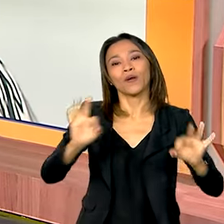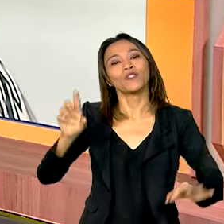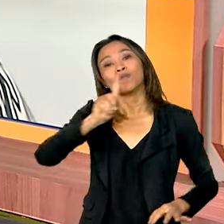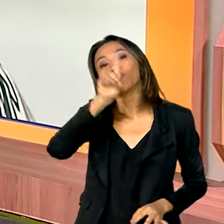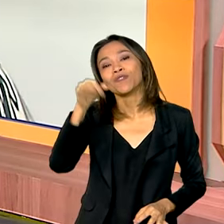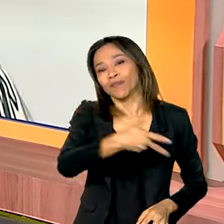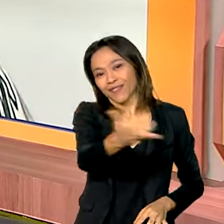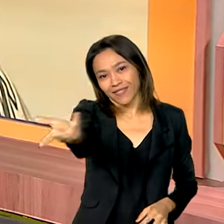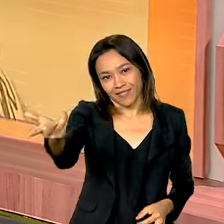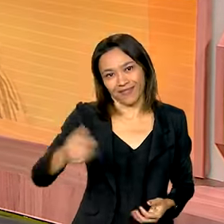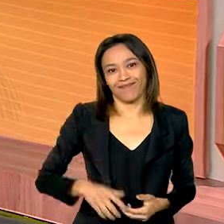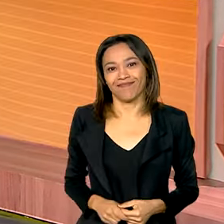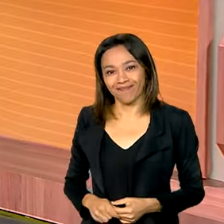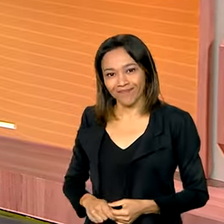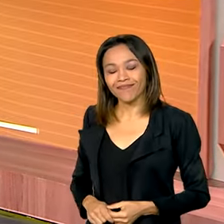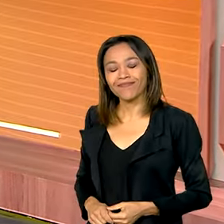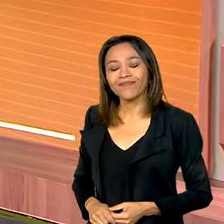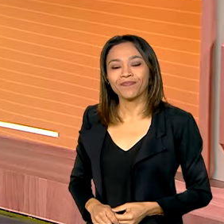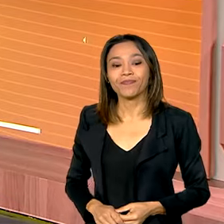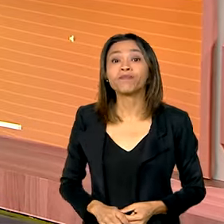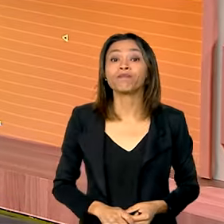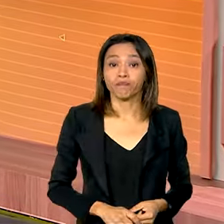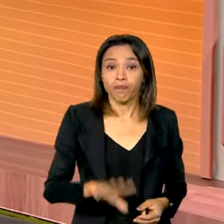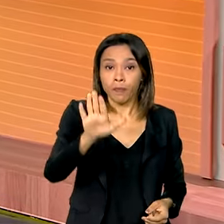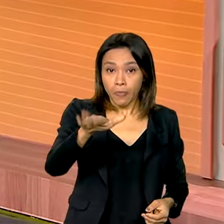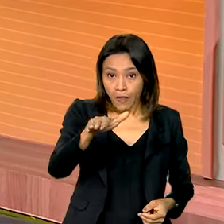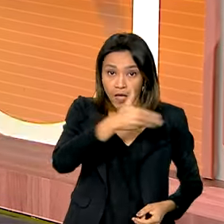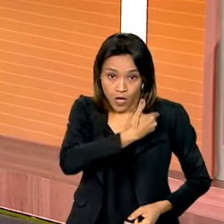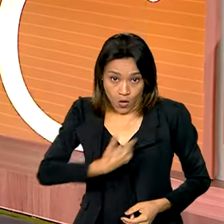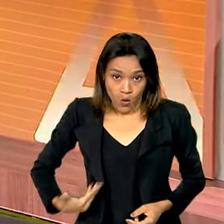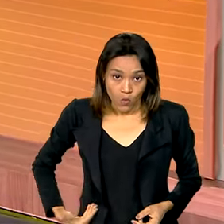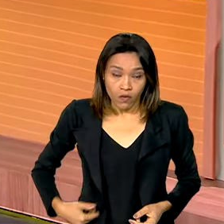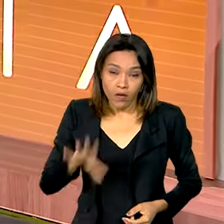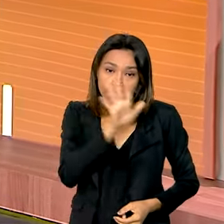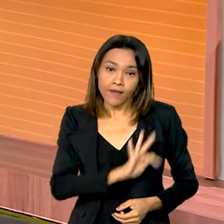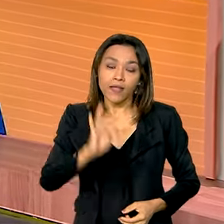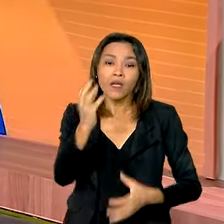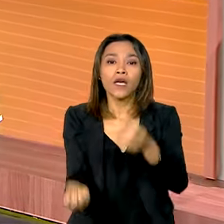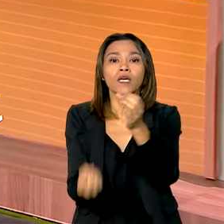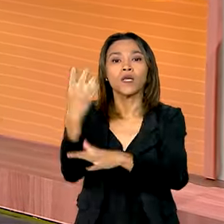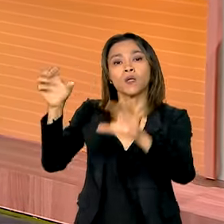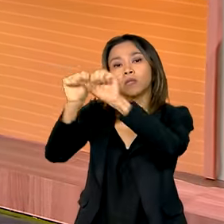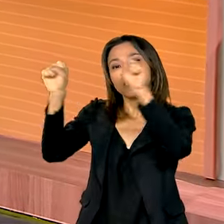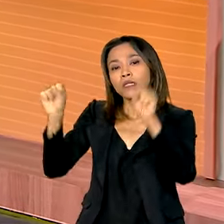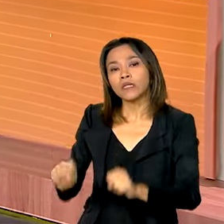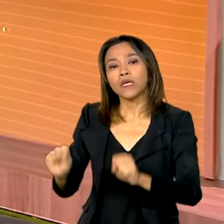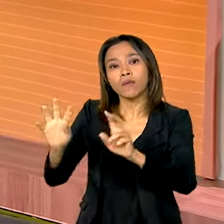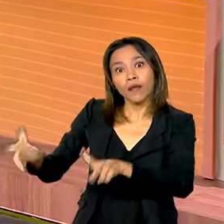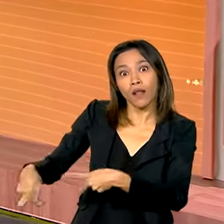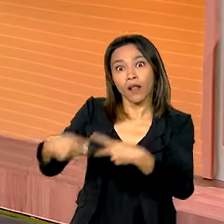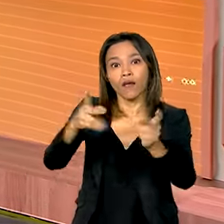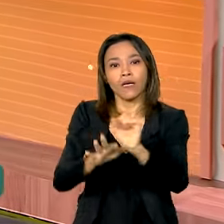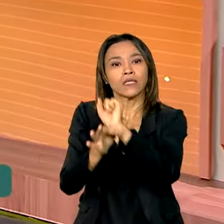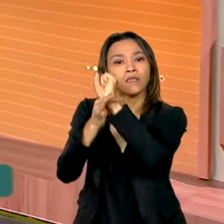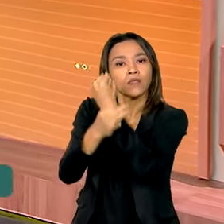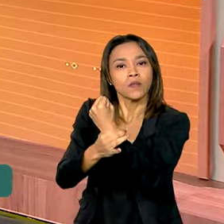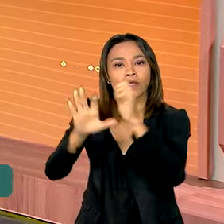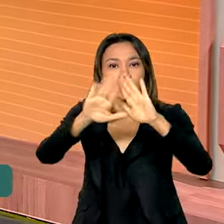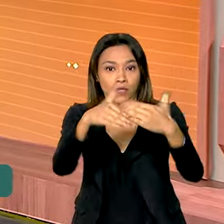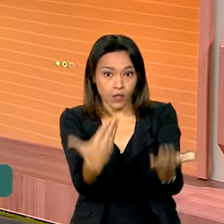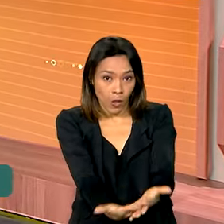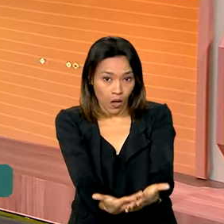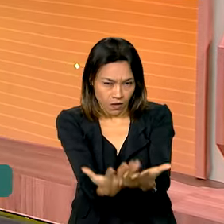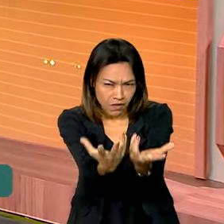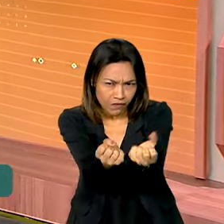todas e todas. Bom dia. E o governo federal criou um sistema nacional para levar mais segurança para as escolas.